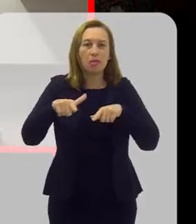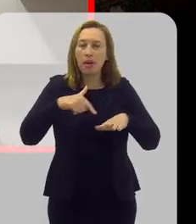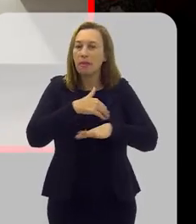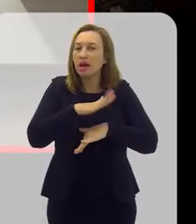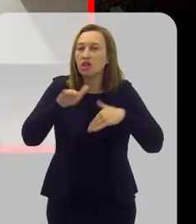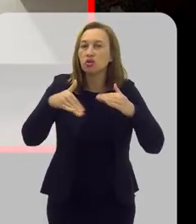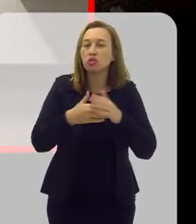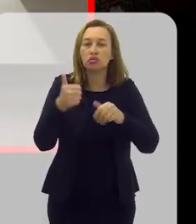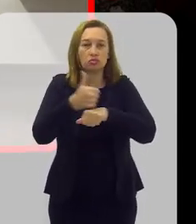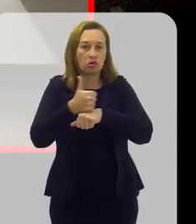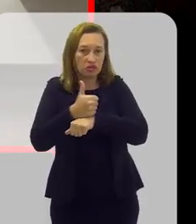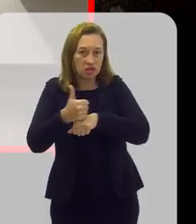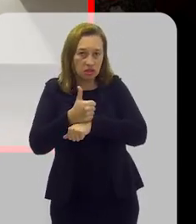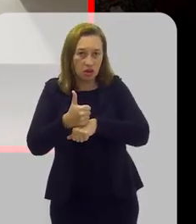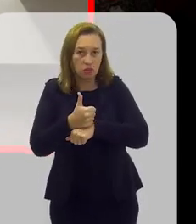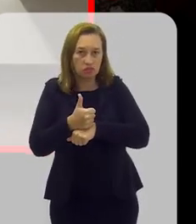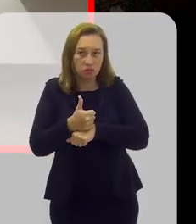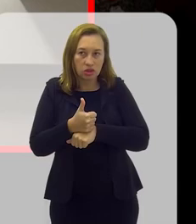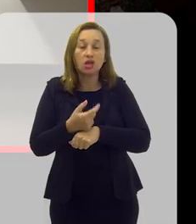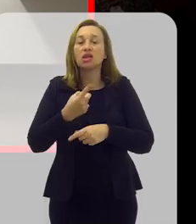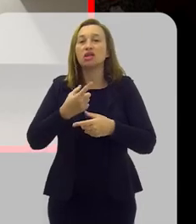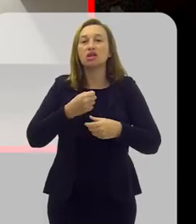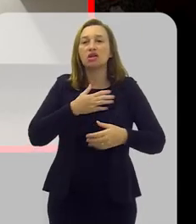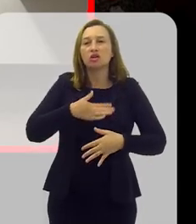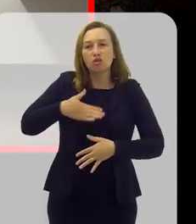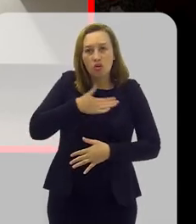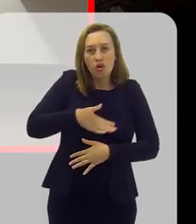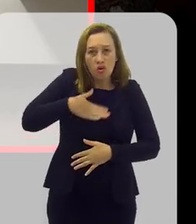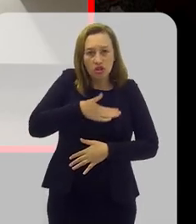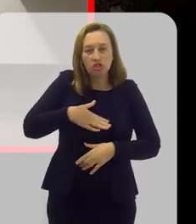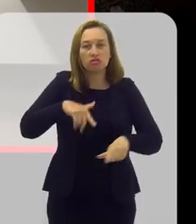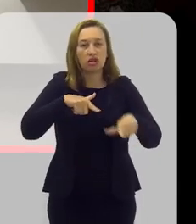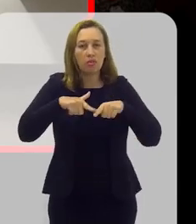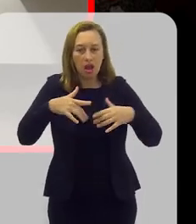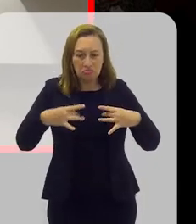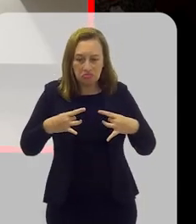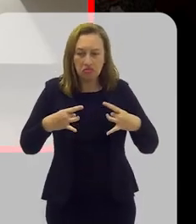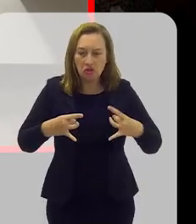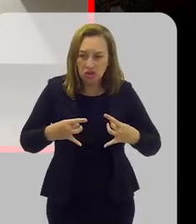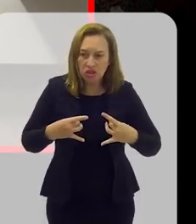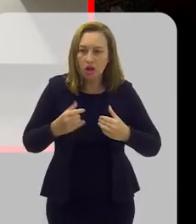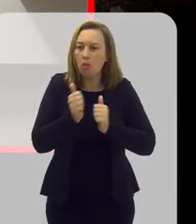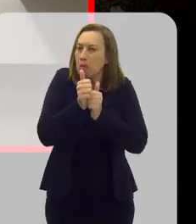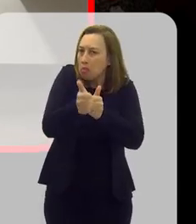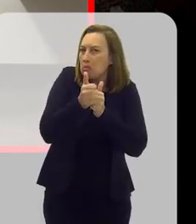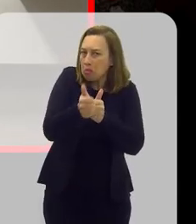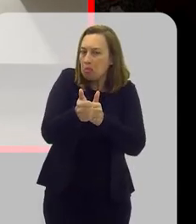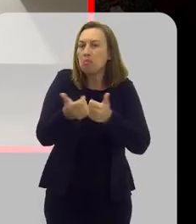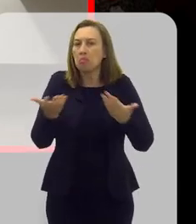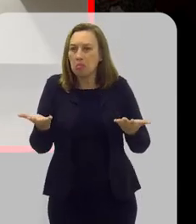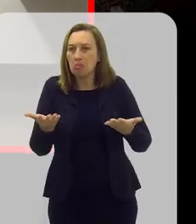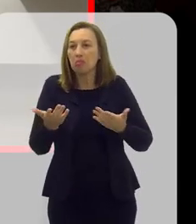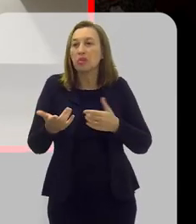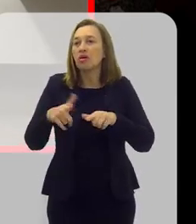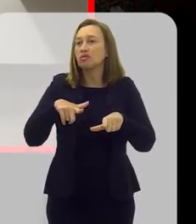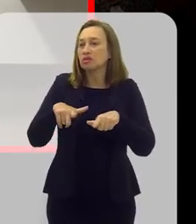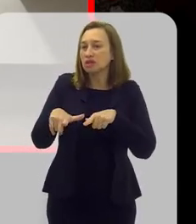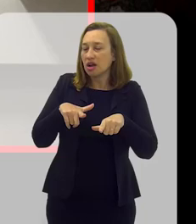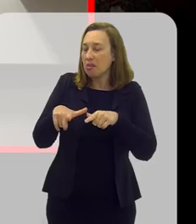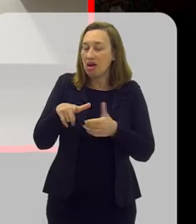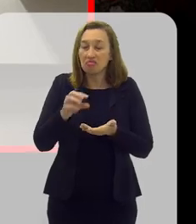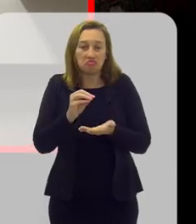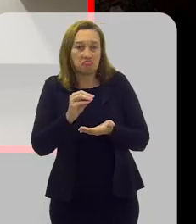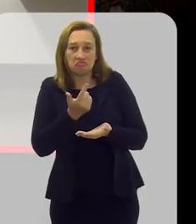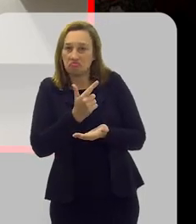todo mundo, né? Que gosta de fazer trabalho social ou que gostaria de acompanhar de alguma forma. Eu falo que trabalho não